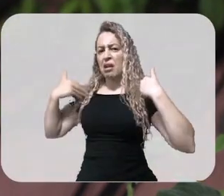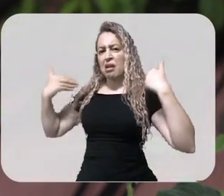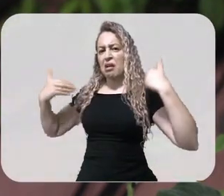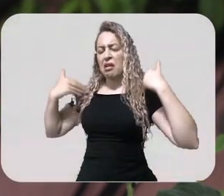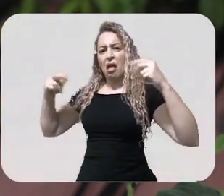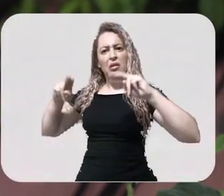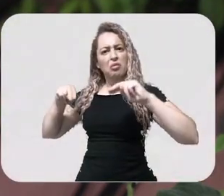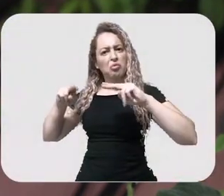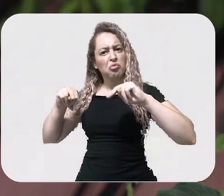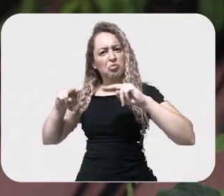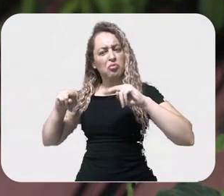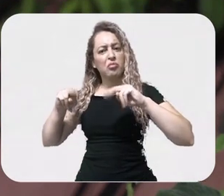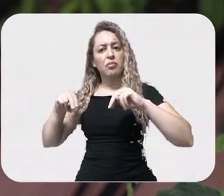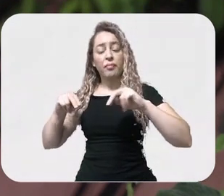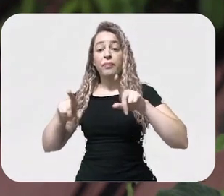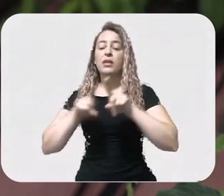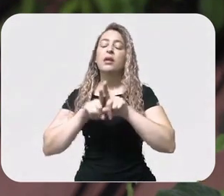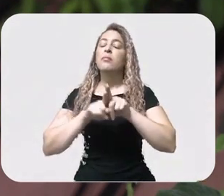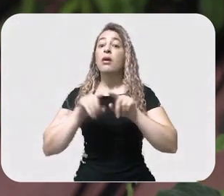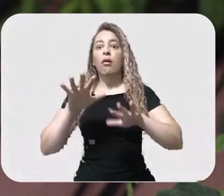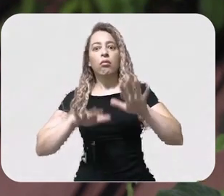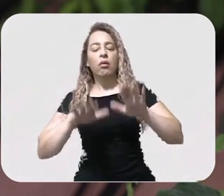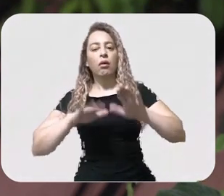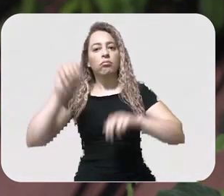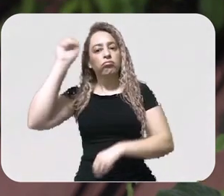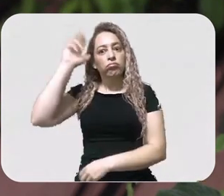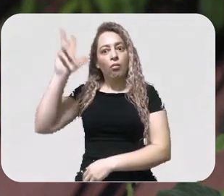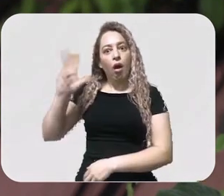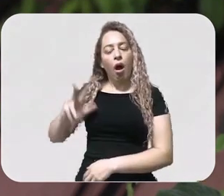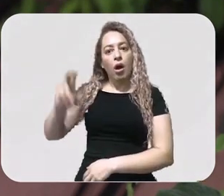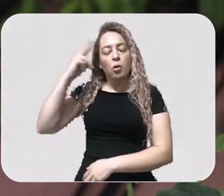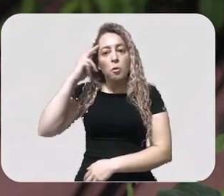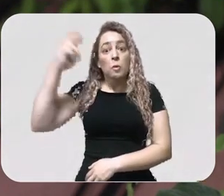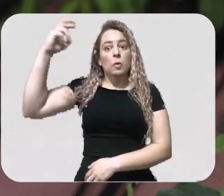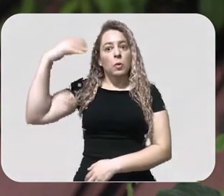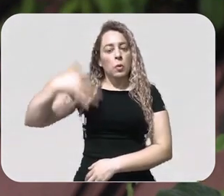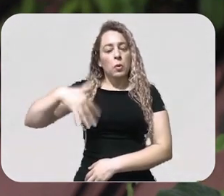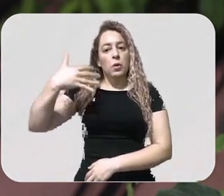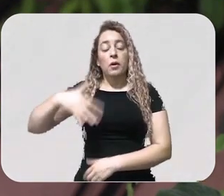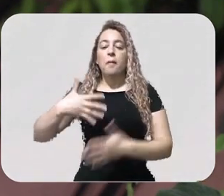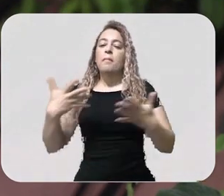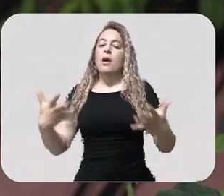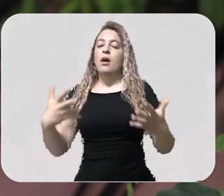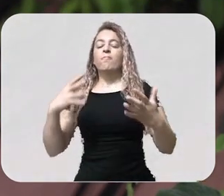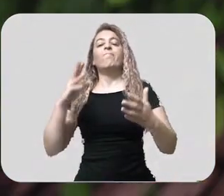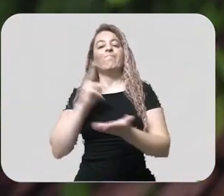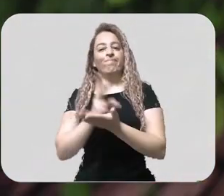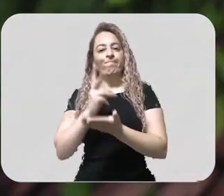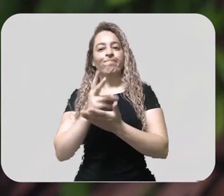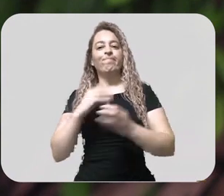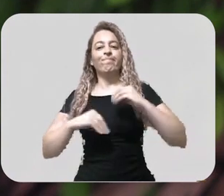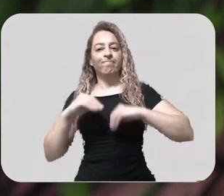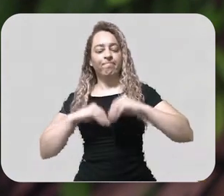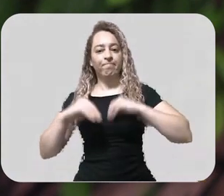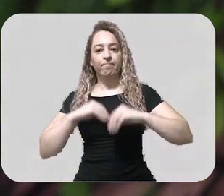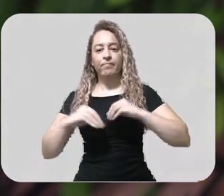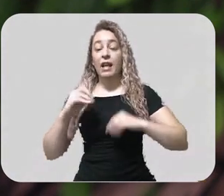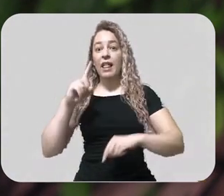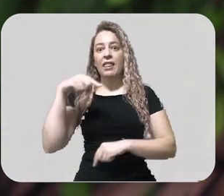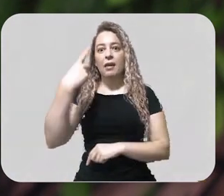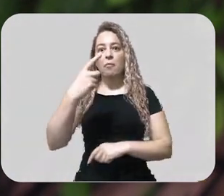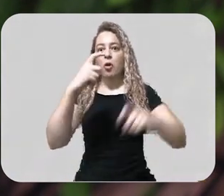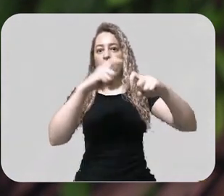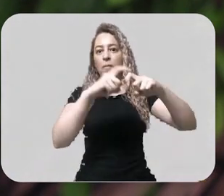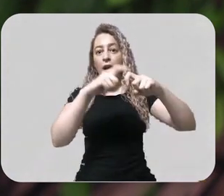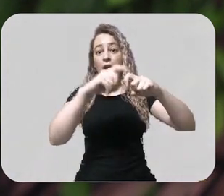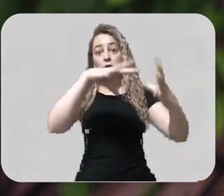Às vezes tinha momentos de uma inteligência fora do normal e vivia fechado em uma concha. Algum tempo depois, o Dr.